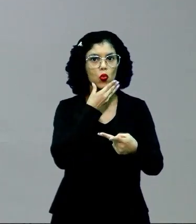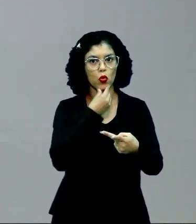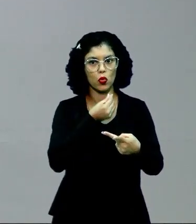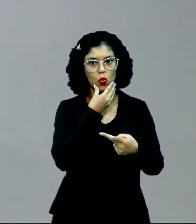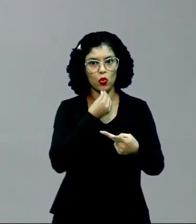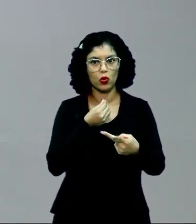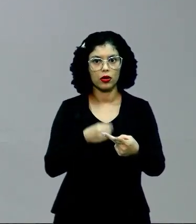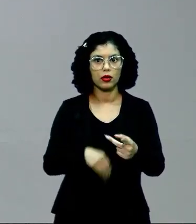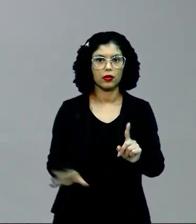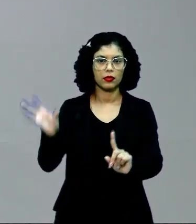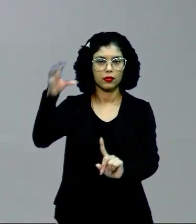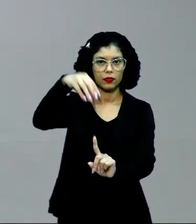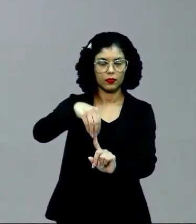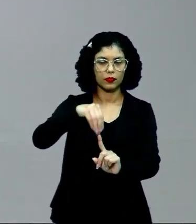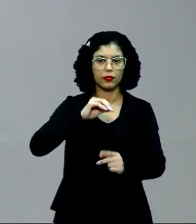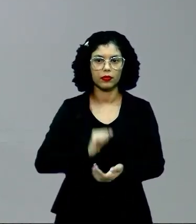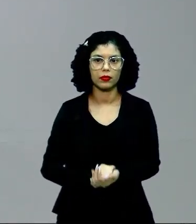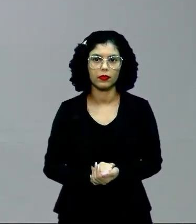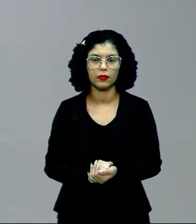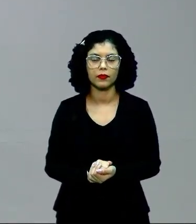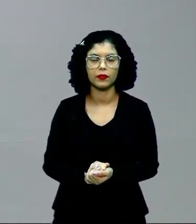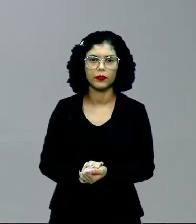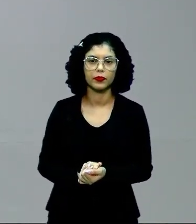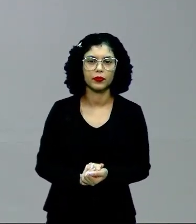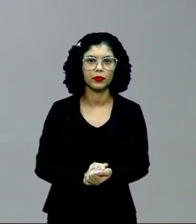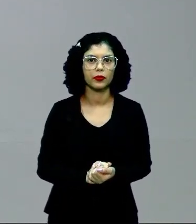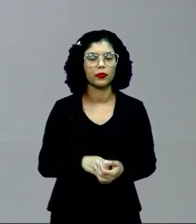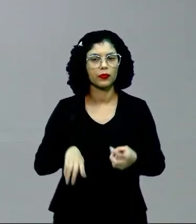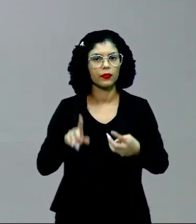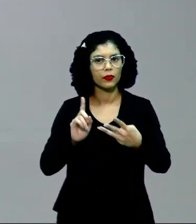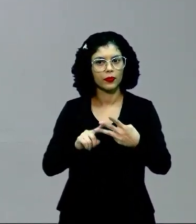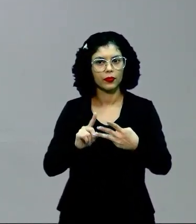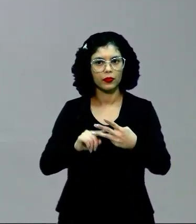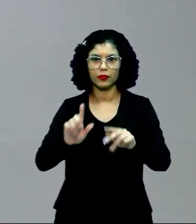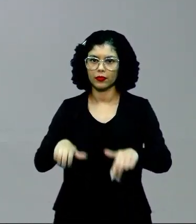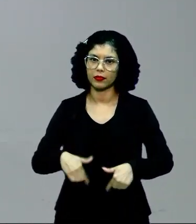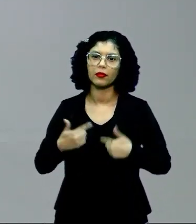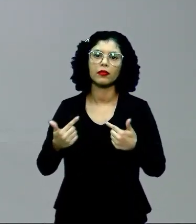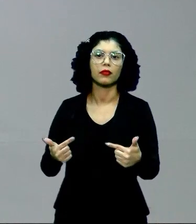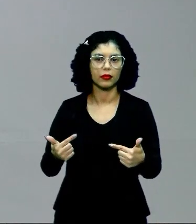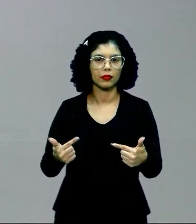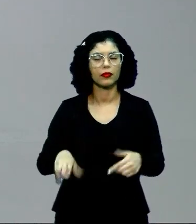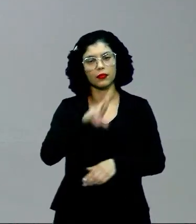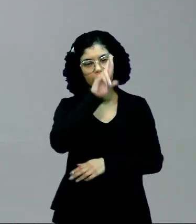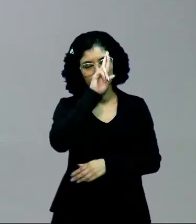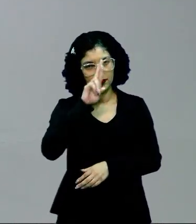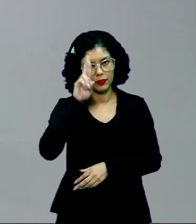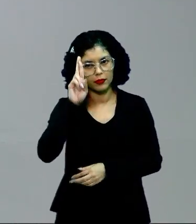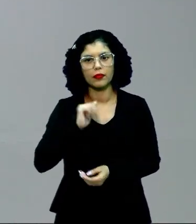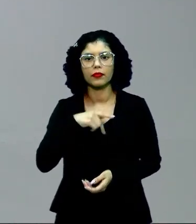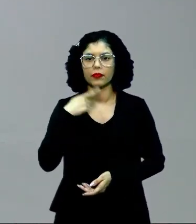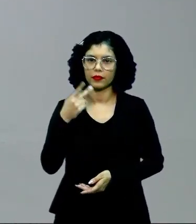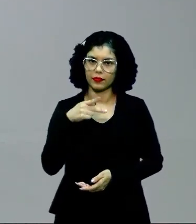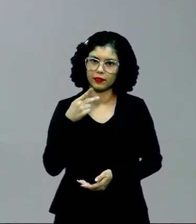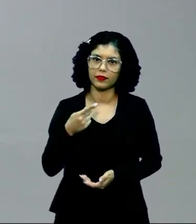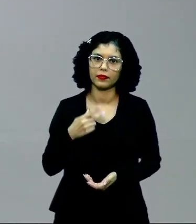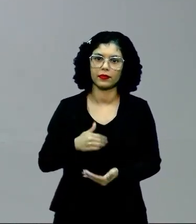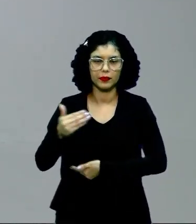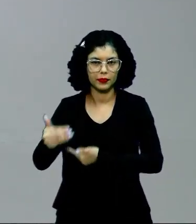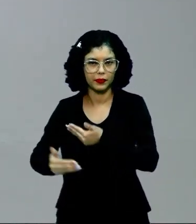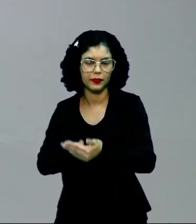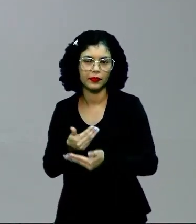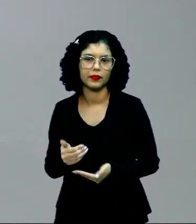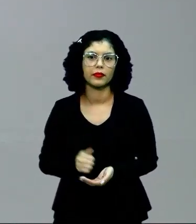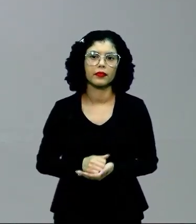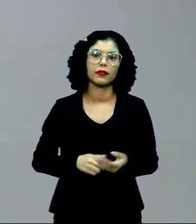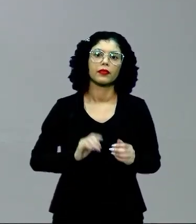fala sobre si, sobre a raça, sobre a identidade. E a luta, é um aspecto histórico, que ele vai falar, justamente, sobre